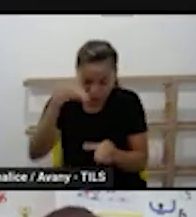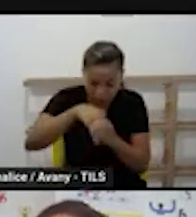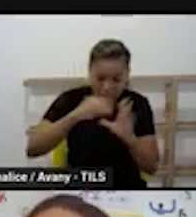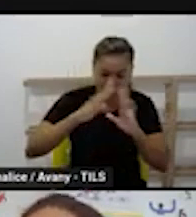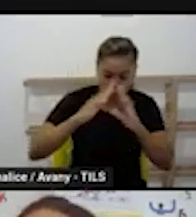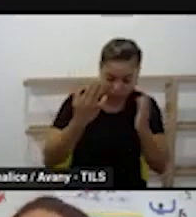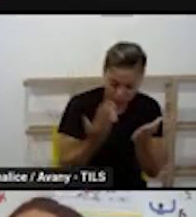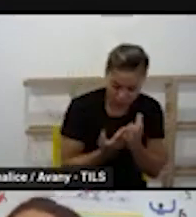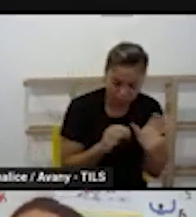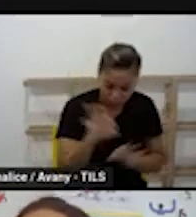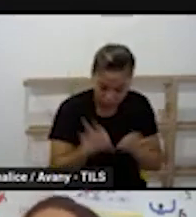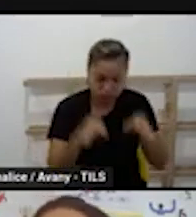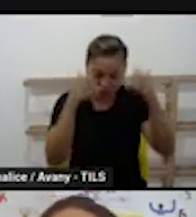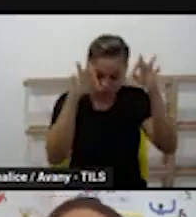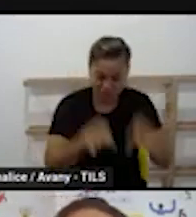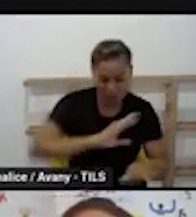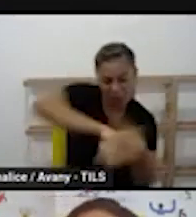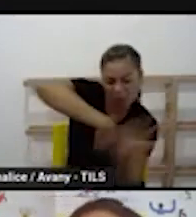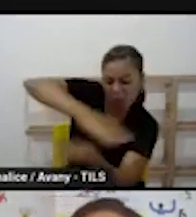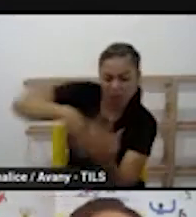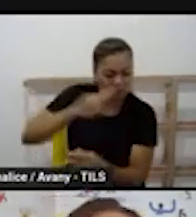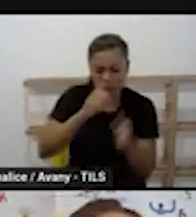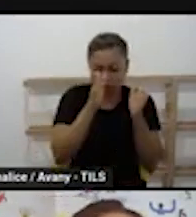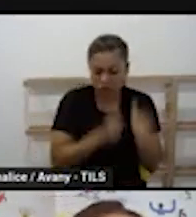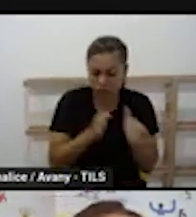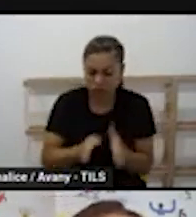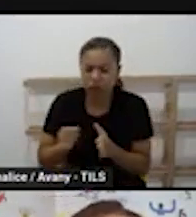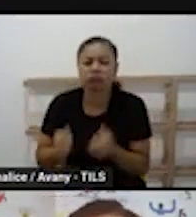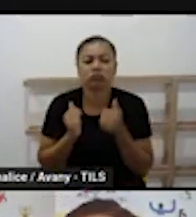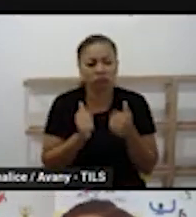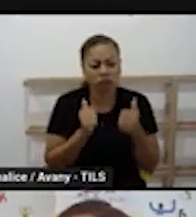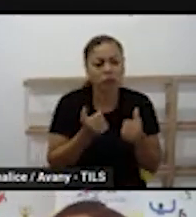Muito bem. Muito bom. Quem mais?